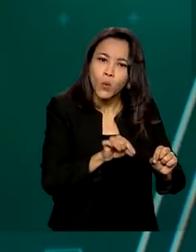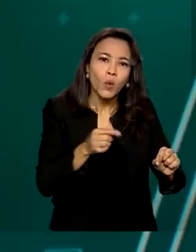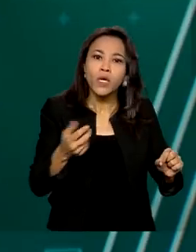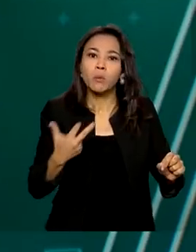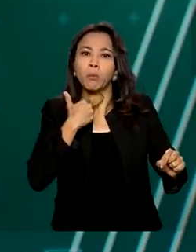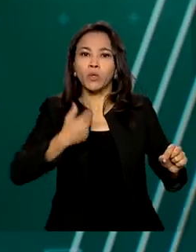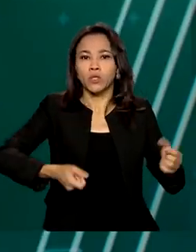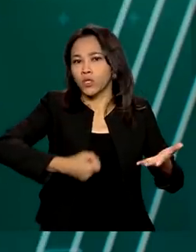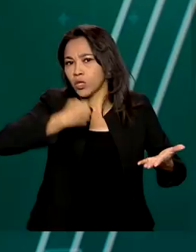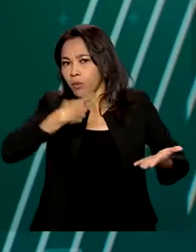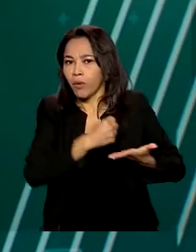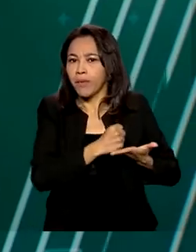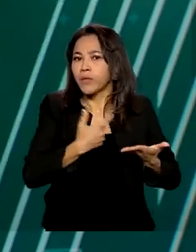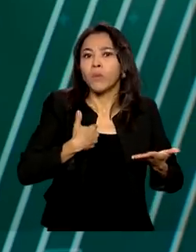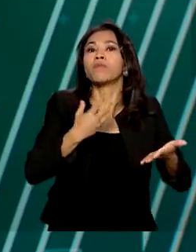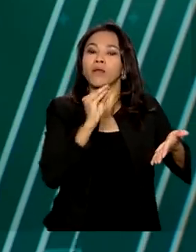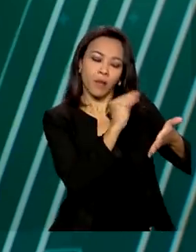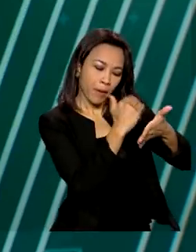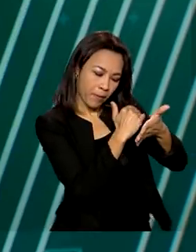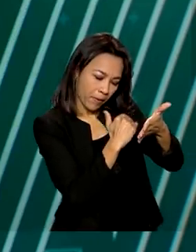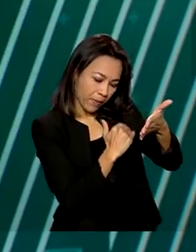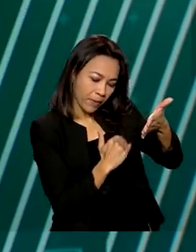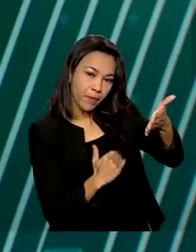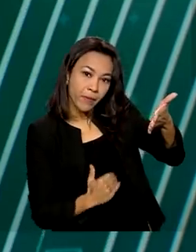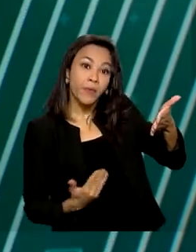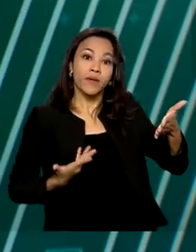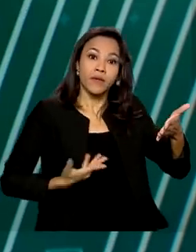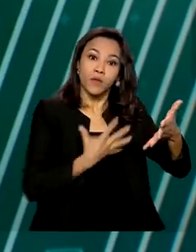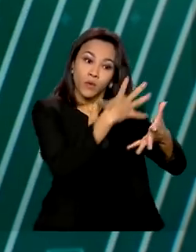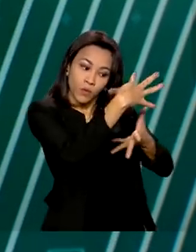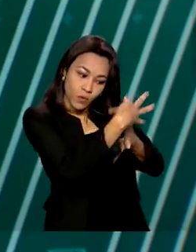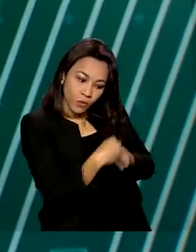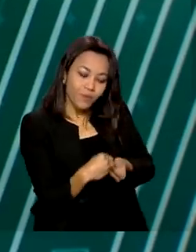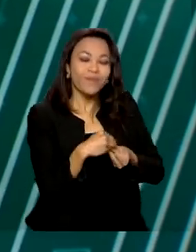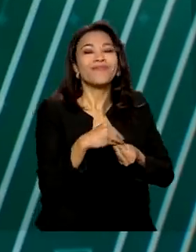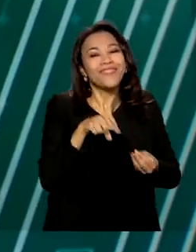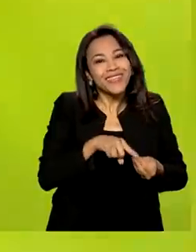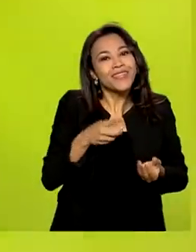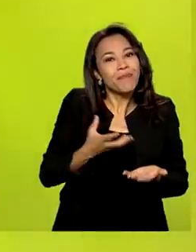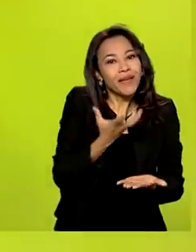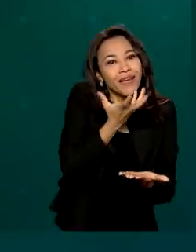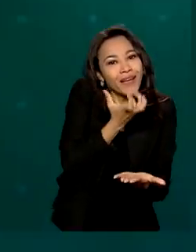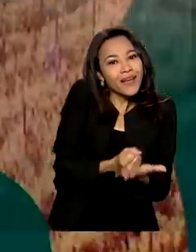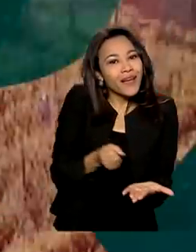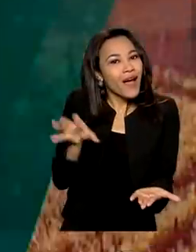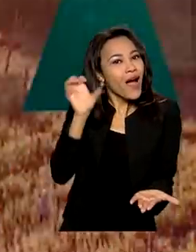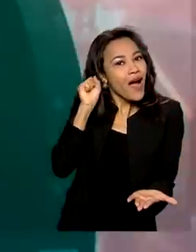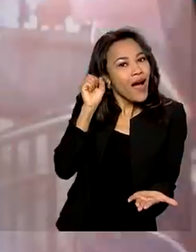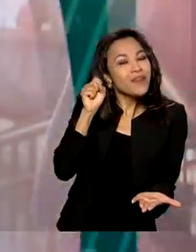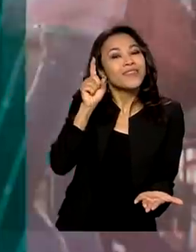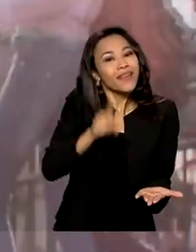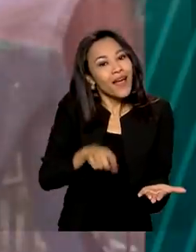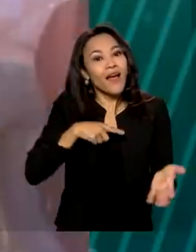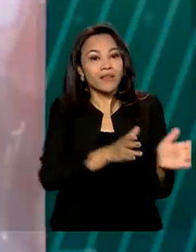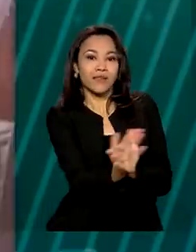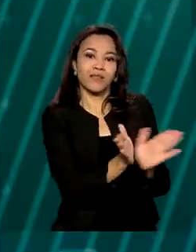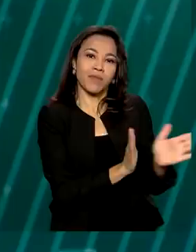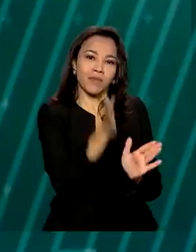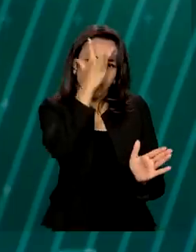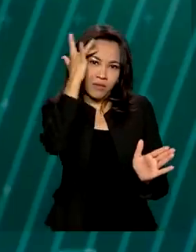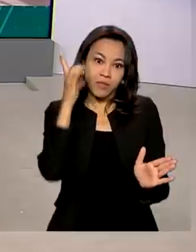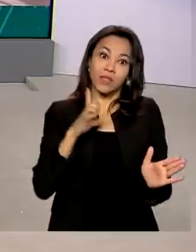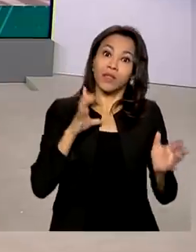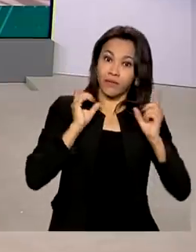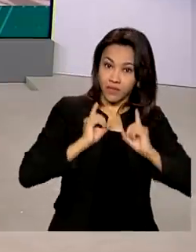O novo formato permitirá, por exemplo, a transformação do texto em áudio, o que trará acessibilidade às pessoas com deficiência e analfabetos.